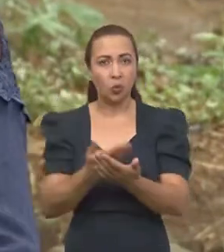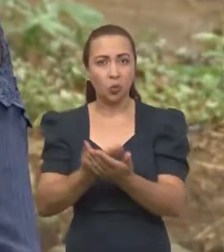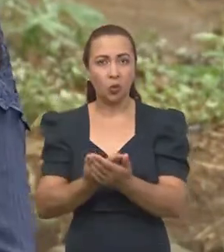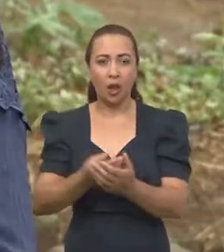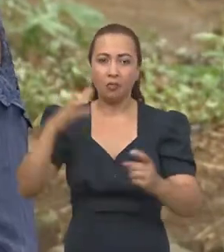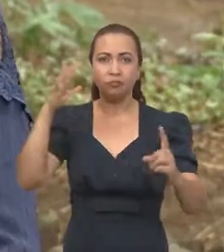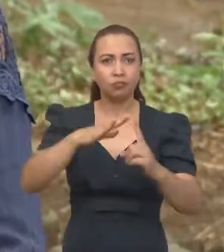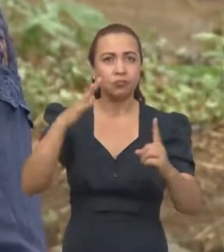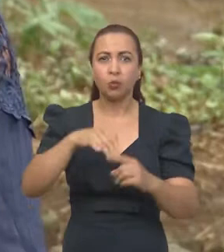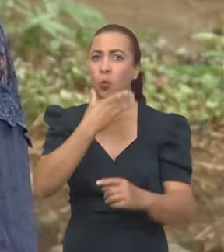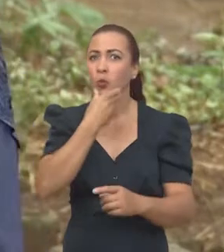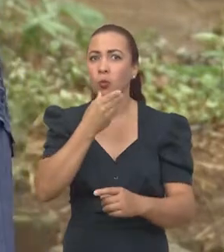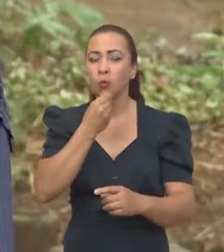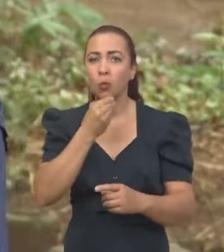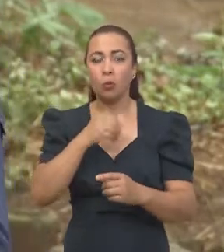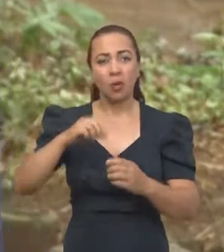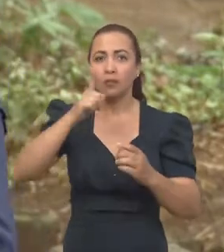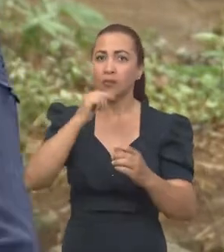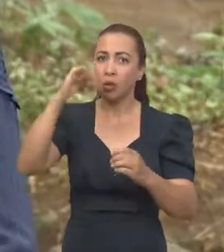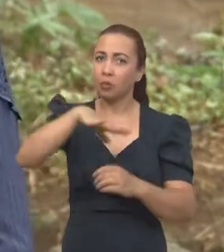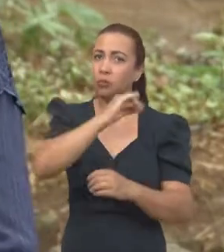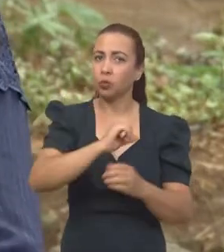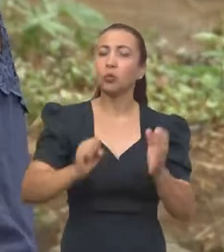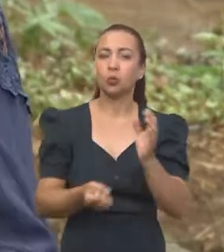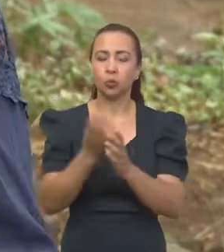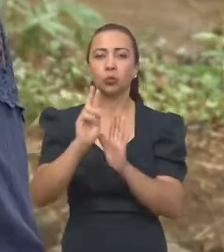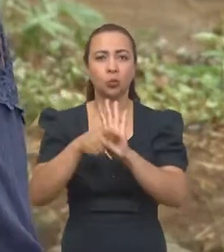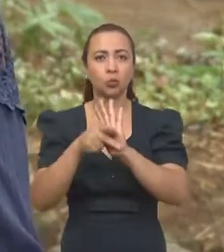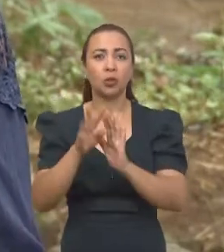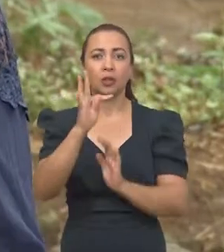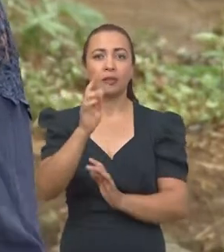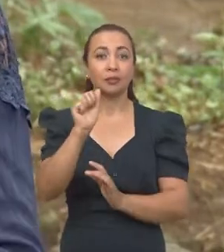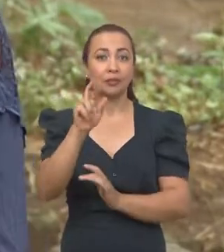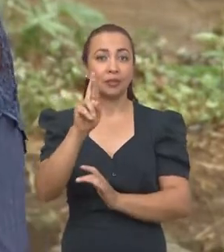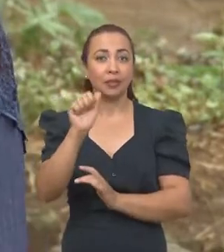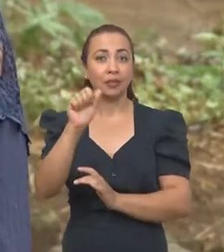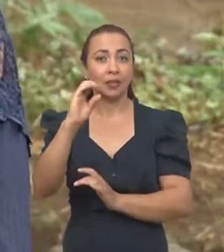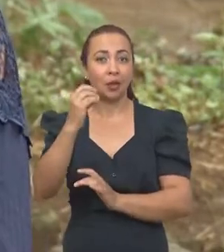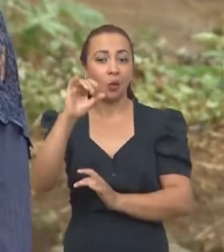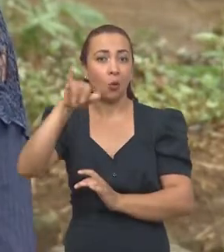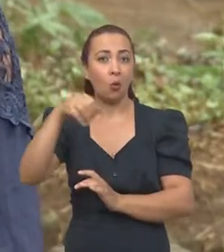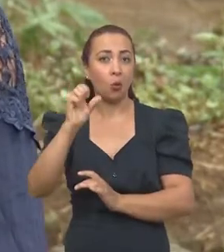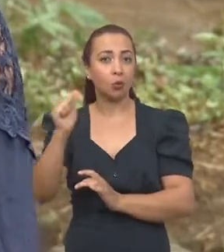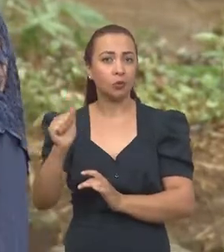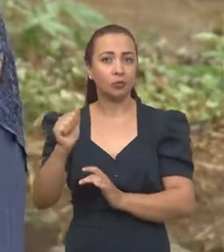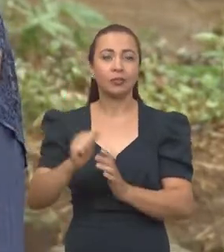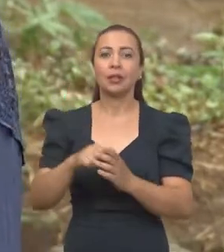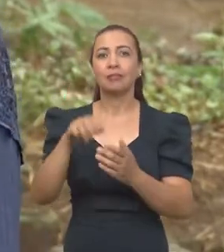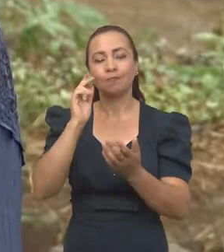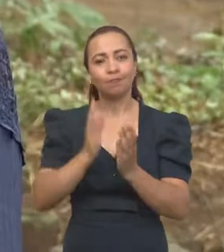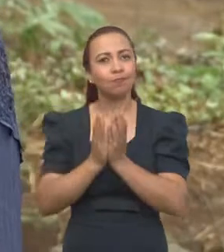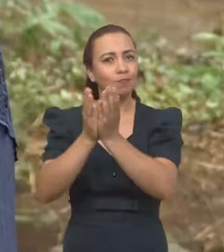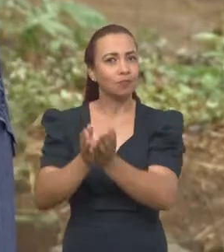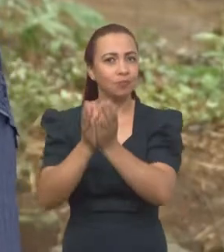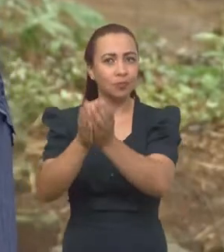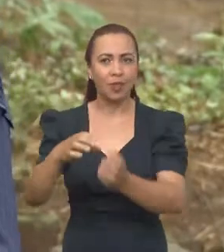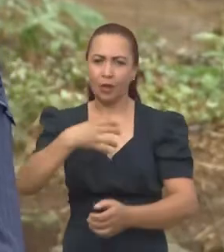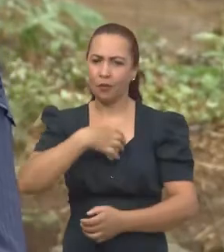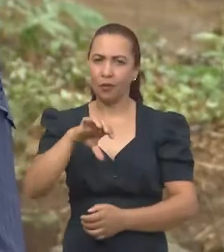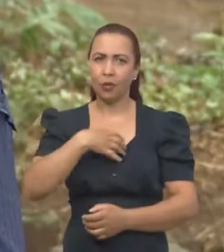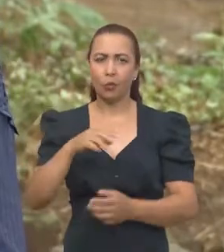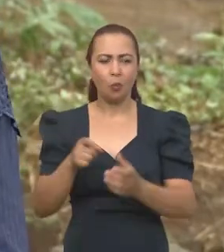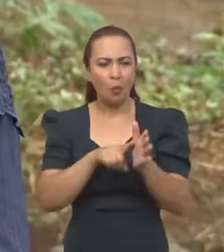do homem nos mares, é que surgiu o projeto Tara Ocean. Recentemente, o veleiro de pesquisa esteve de passagem em Salvador